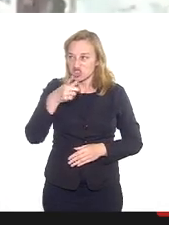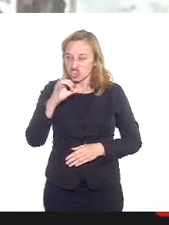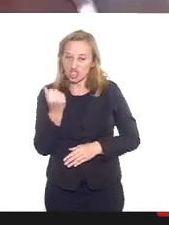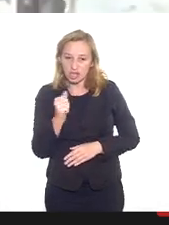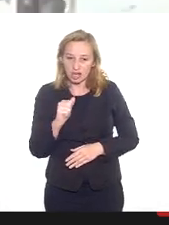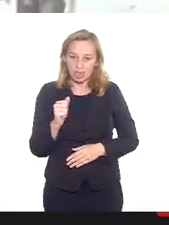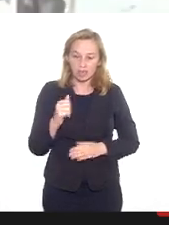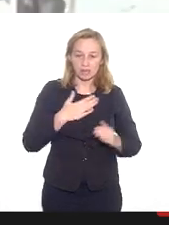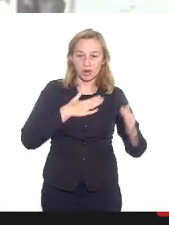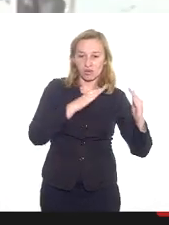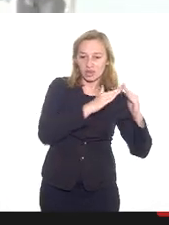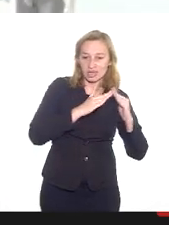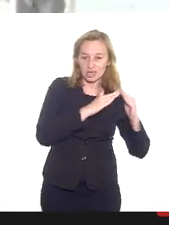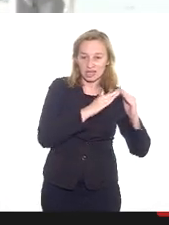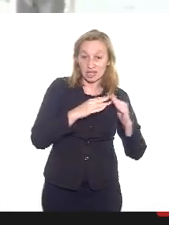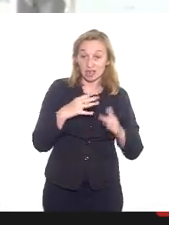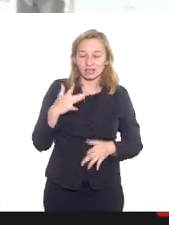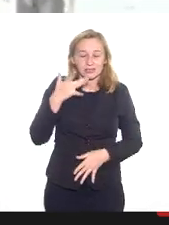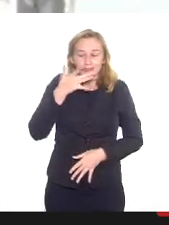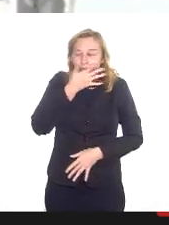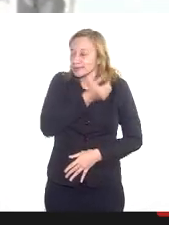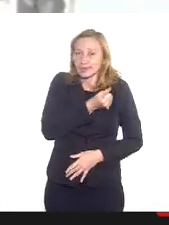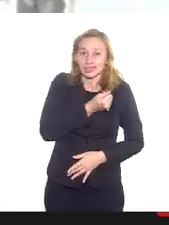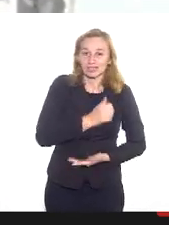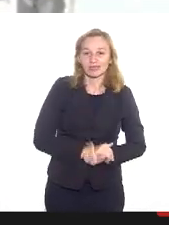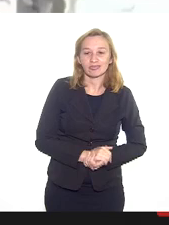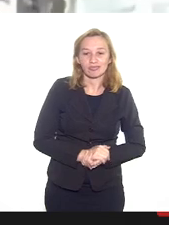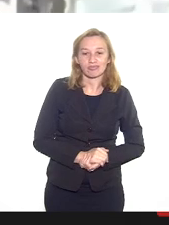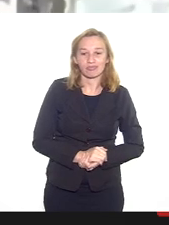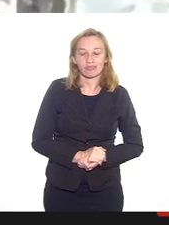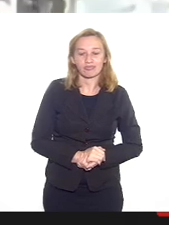a esposa fez aqueles doces caseiros. Era uma beleza. entendeu?